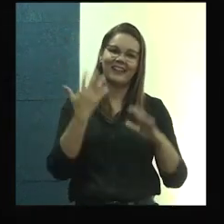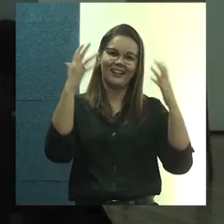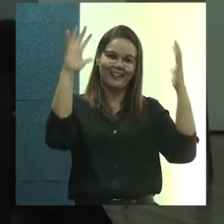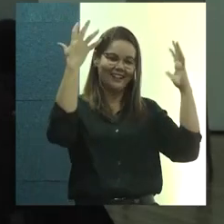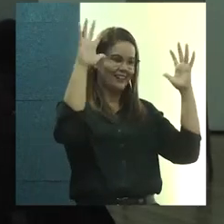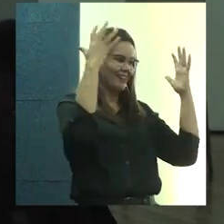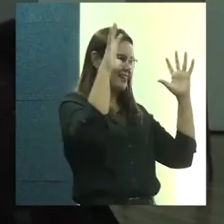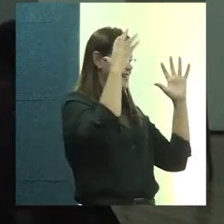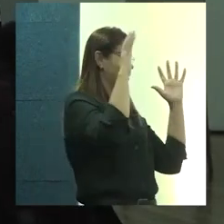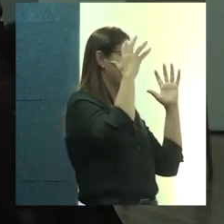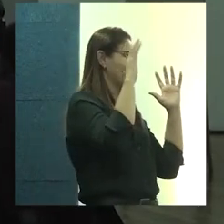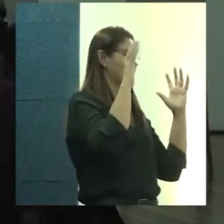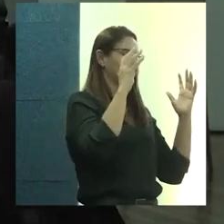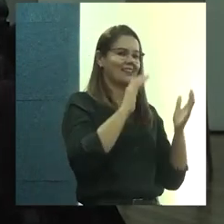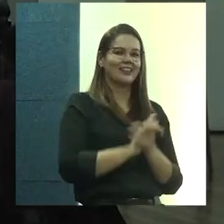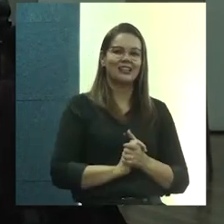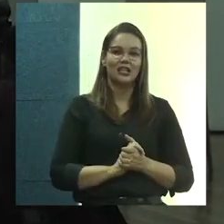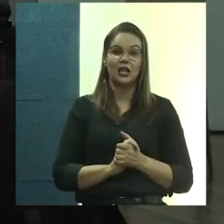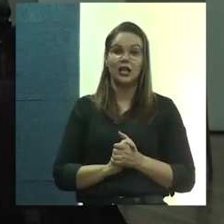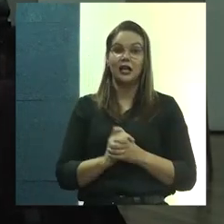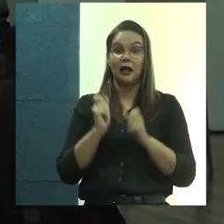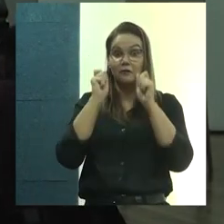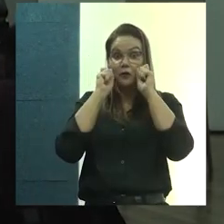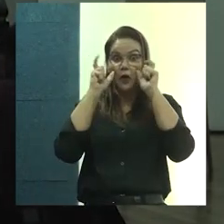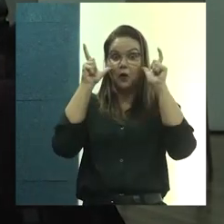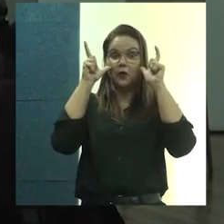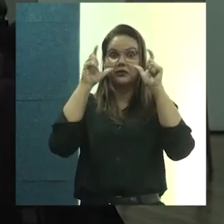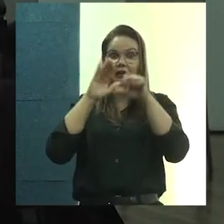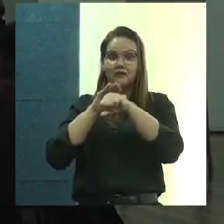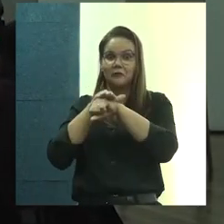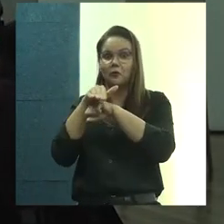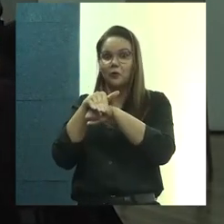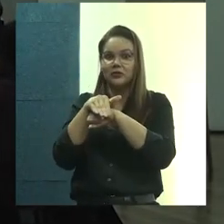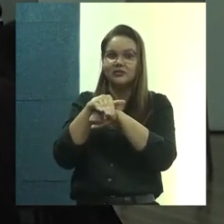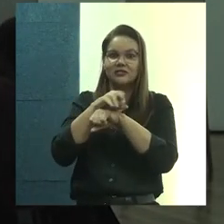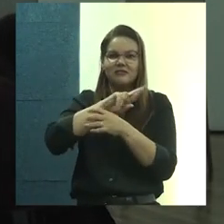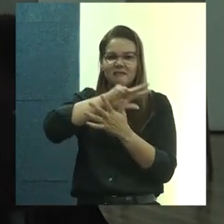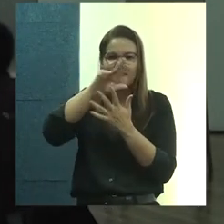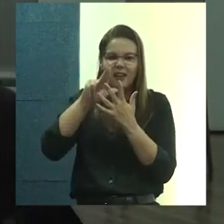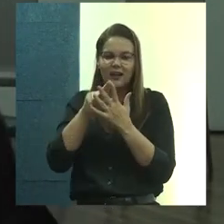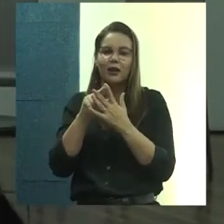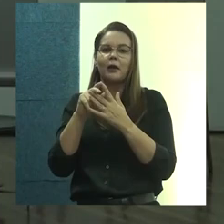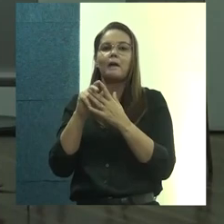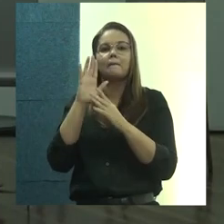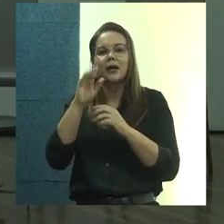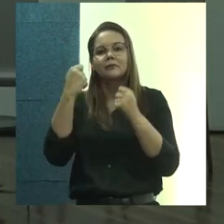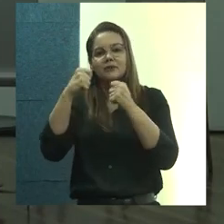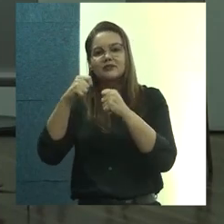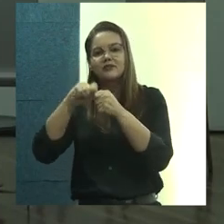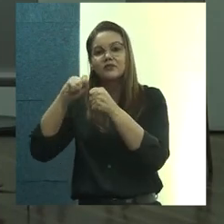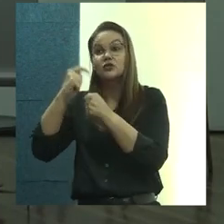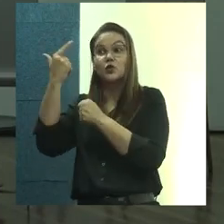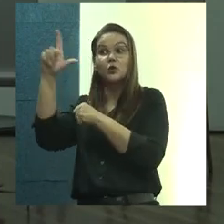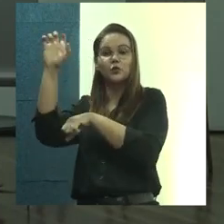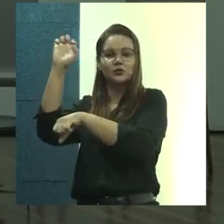Ele ficou sem dormir algumas noites para ver como conseguia, mas aí tem que fazer em outros estados também.